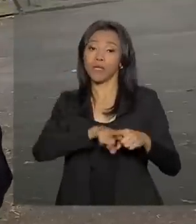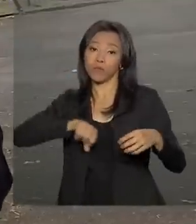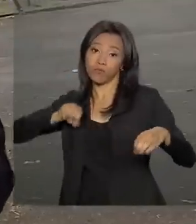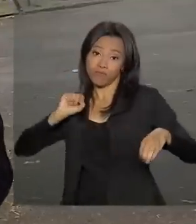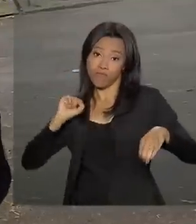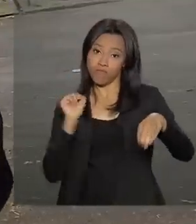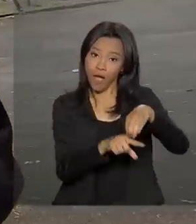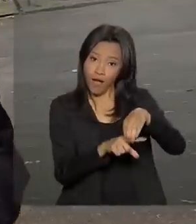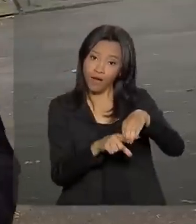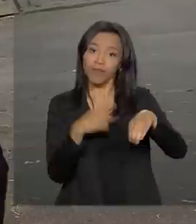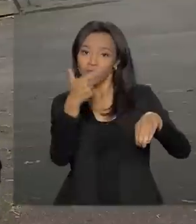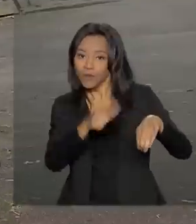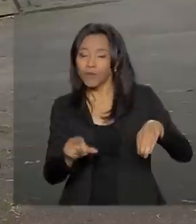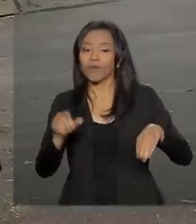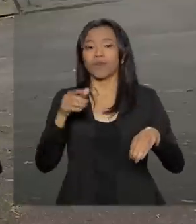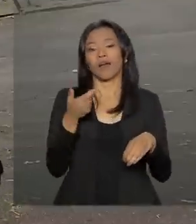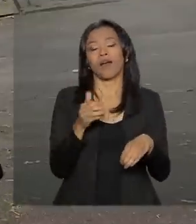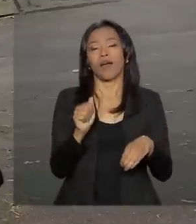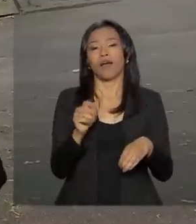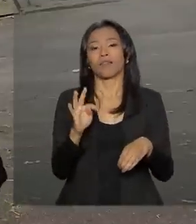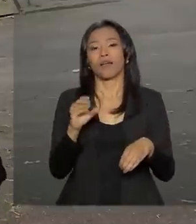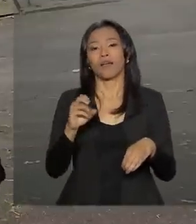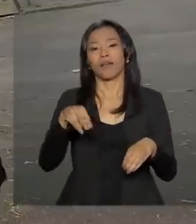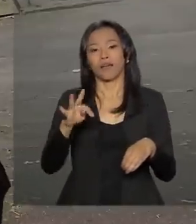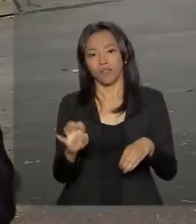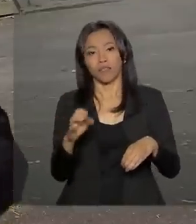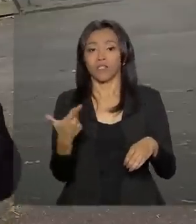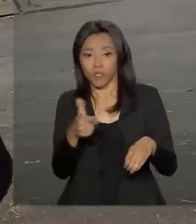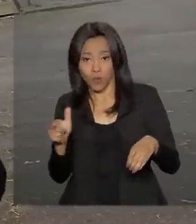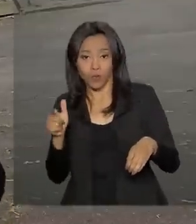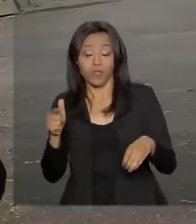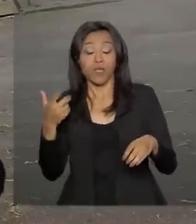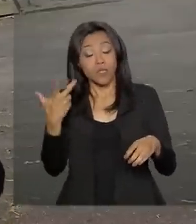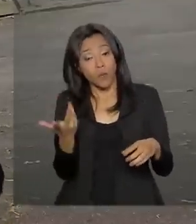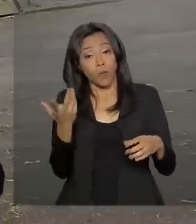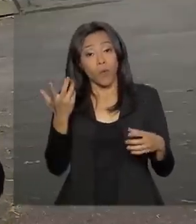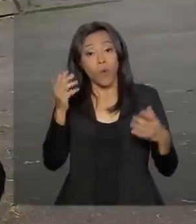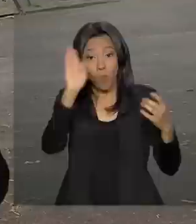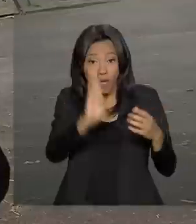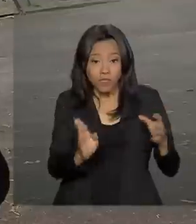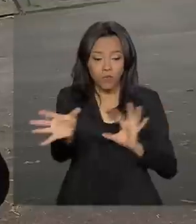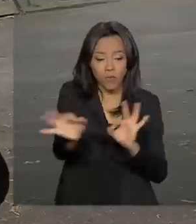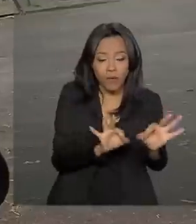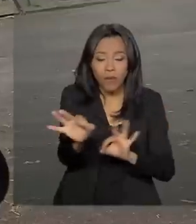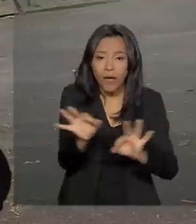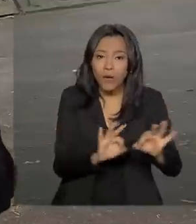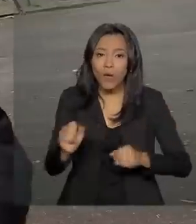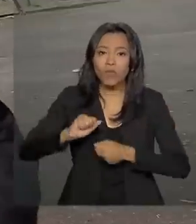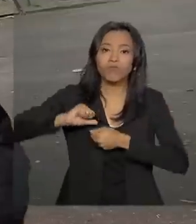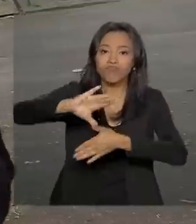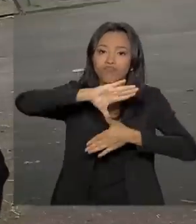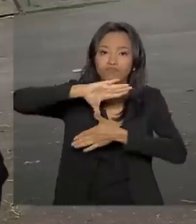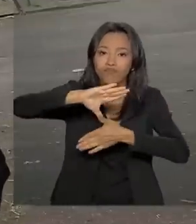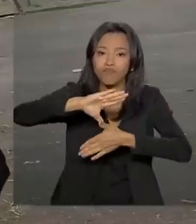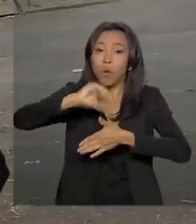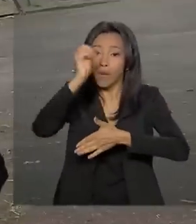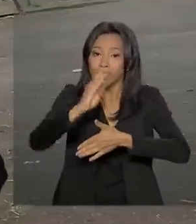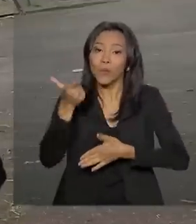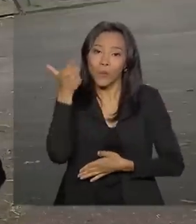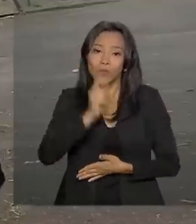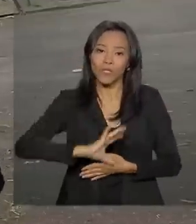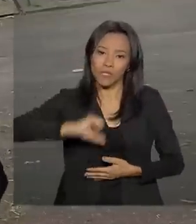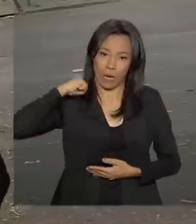Richarlison. A boa notícia, Carla, é que todas as vezes em que o Brasil sediou a Copa América, conseguiu ser campeão. Por isso,